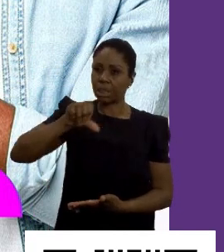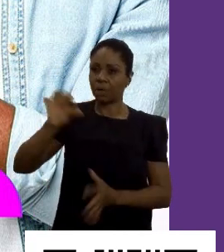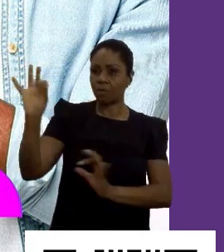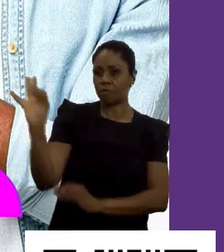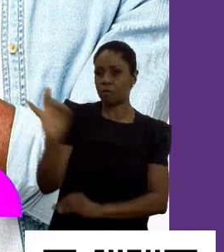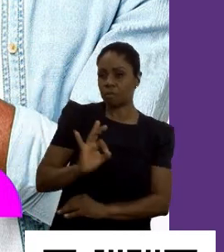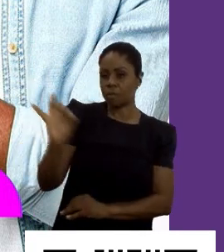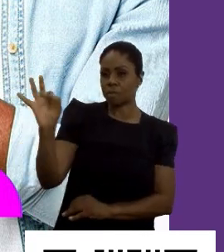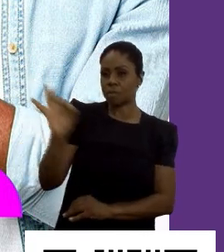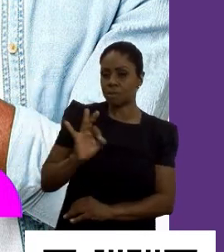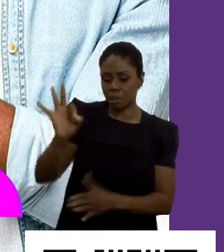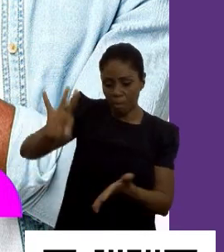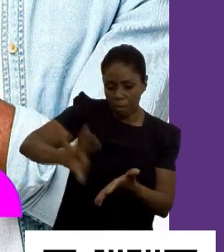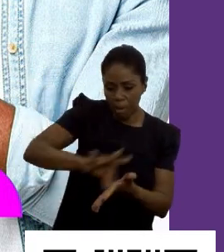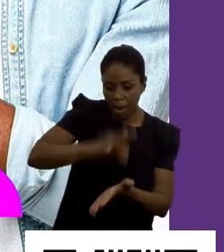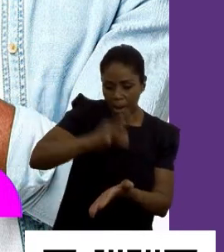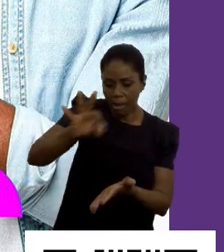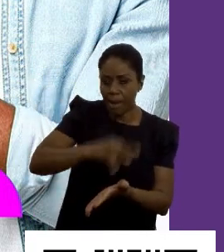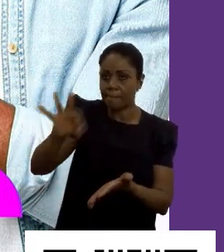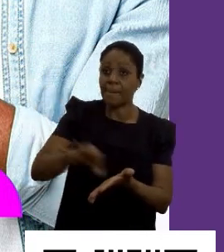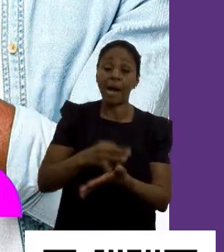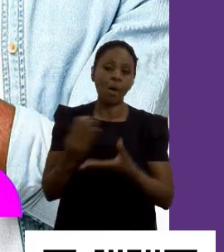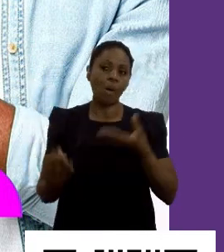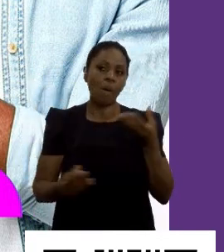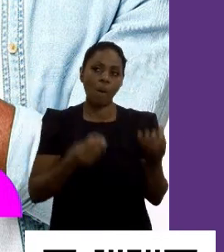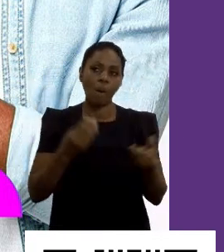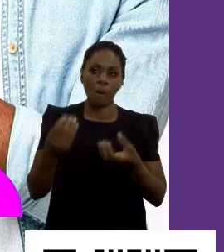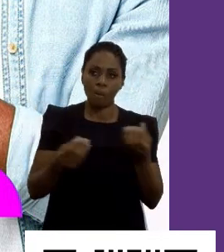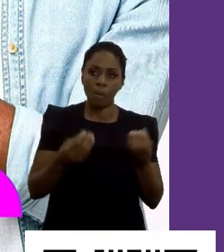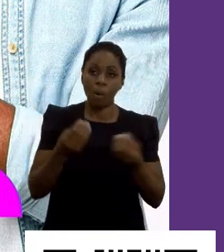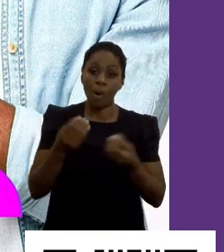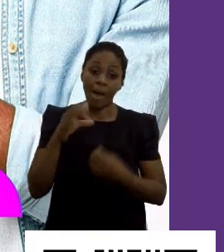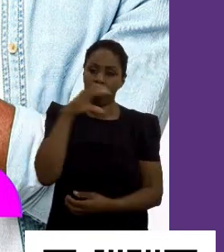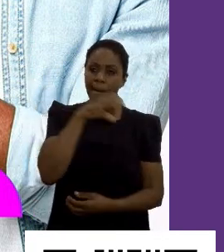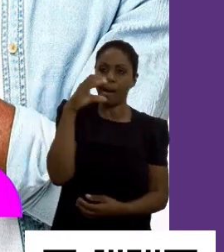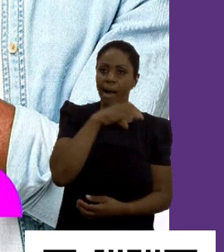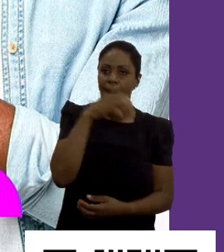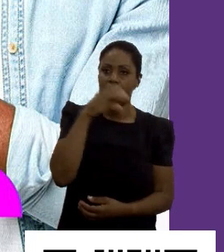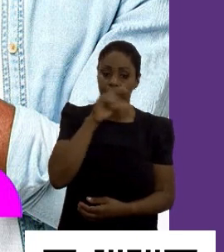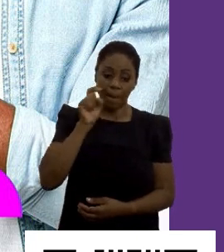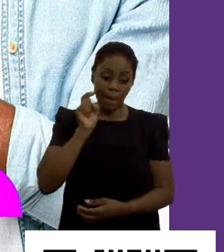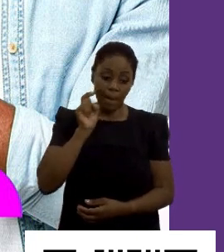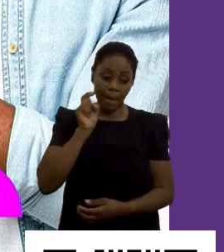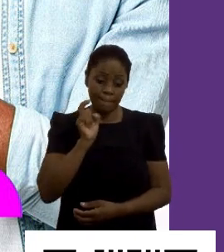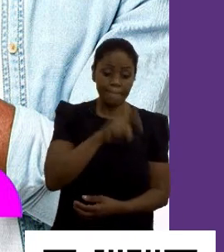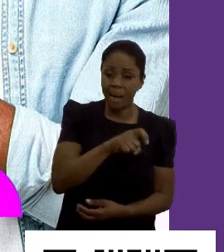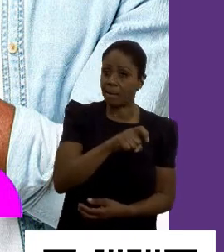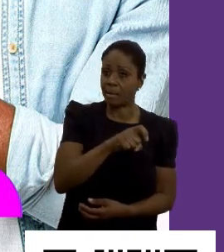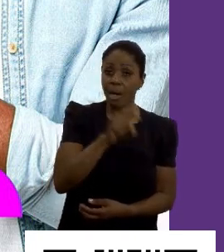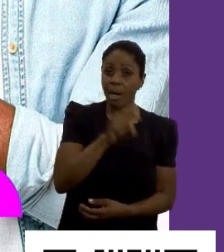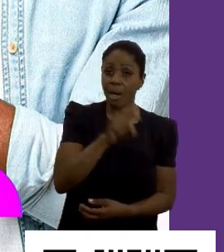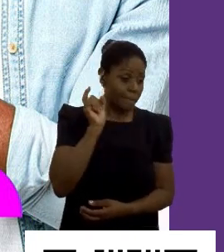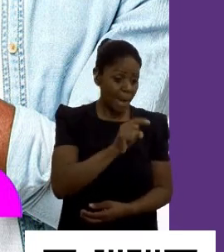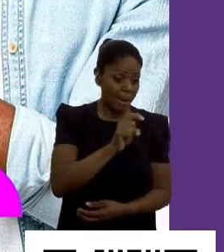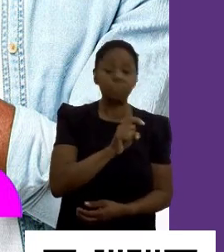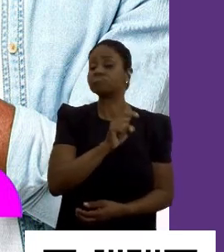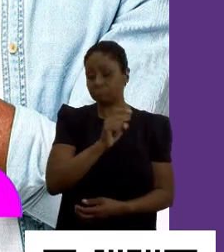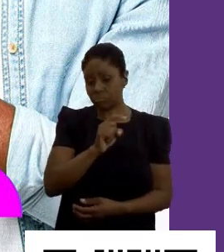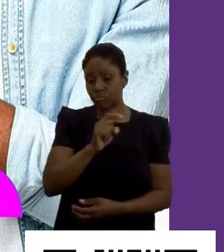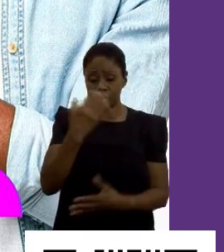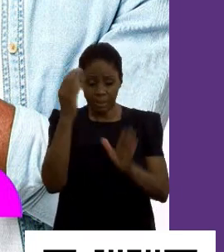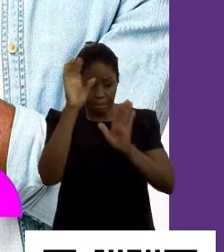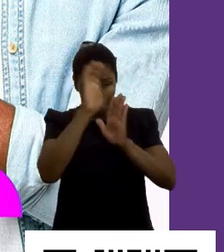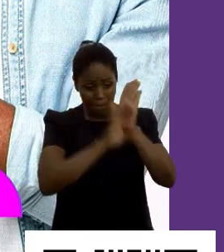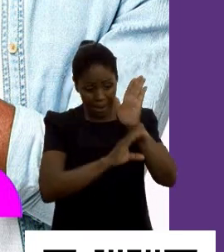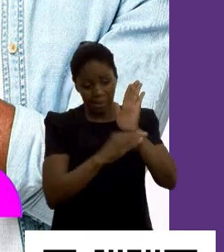das inscrições nas vagas pelo modo de candidatura rápida, que é um botão que você automaticamente já dispara com o seu currículo que já